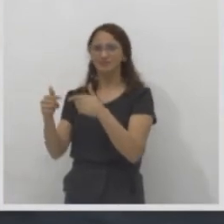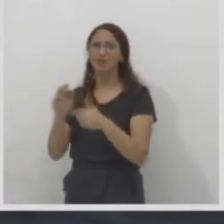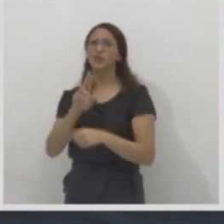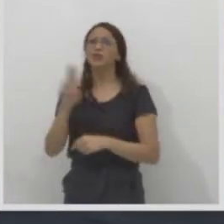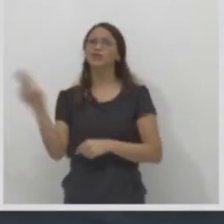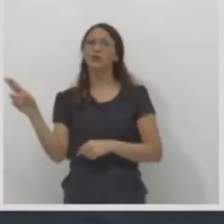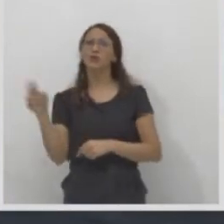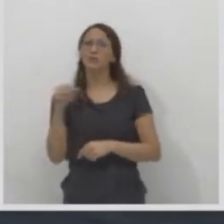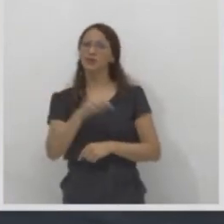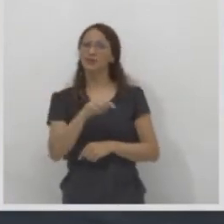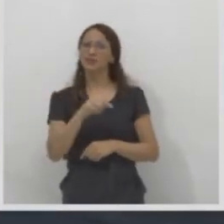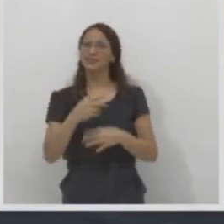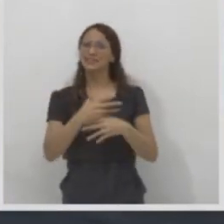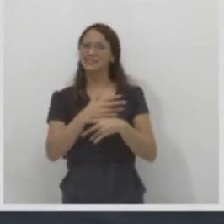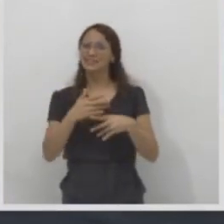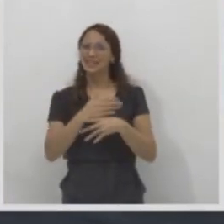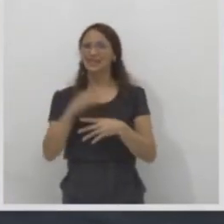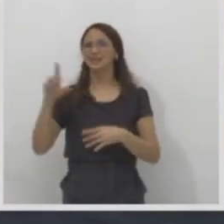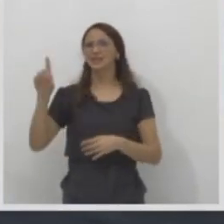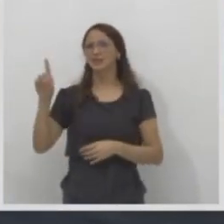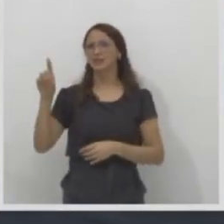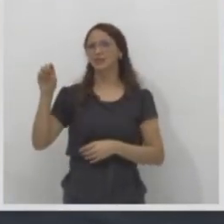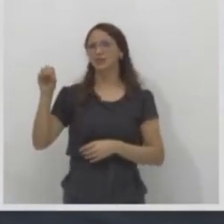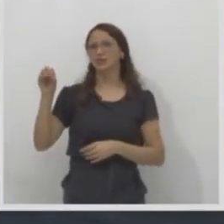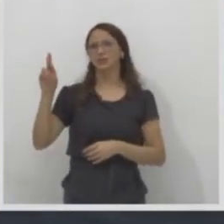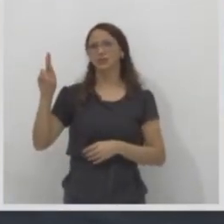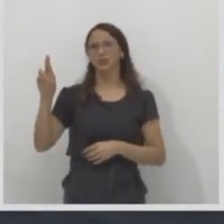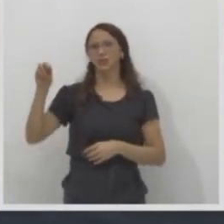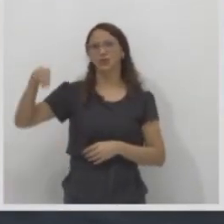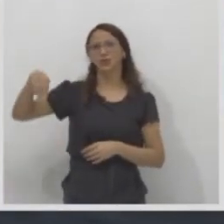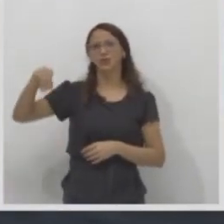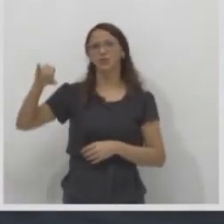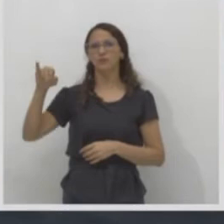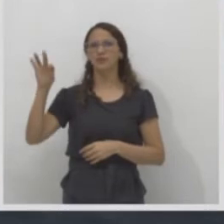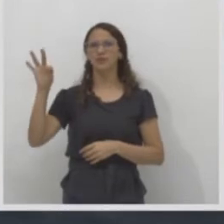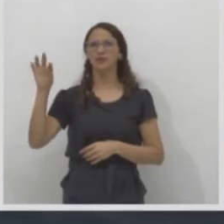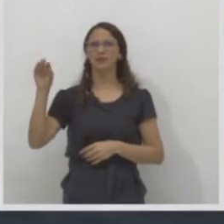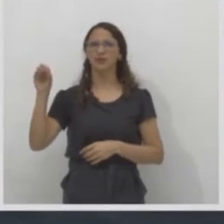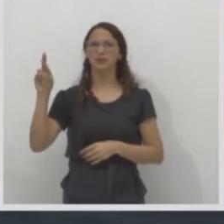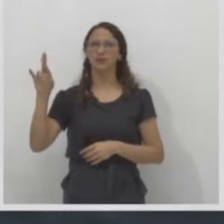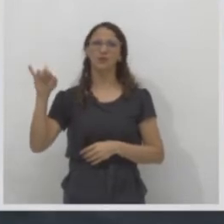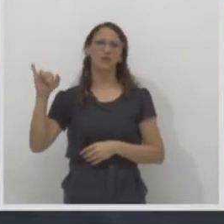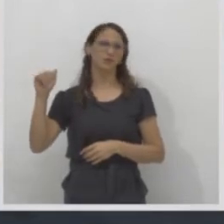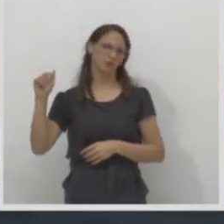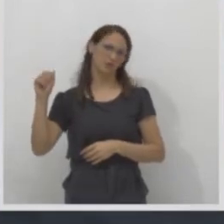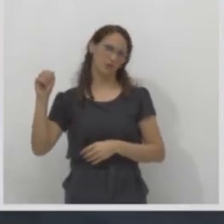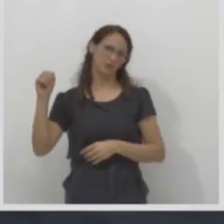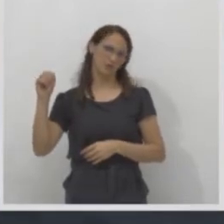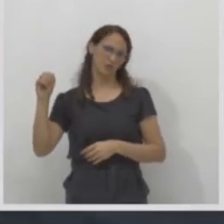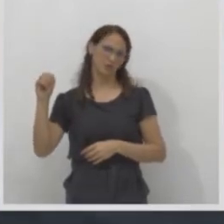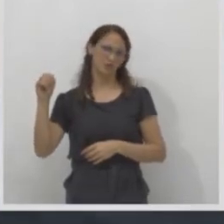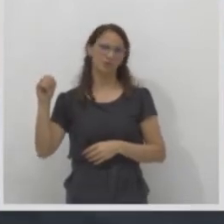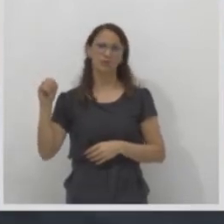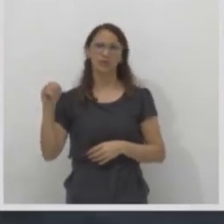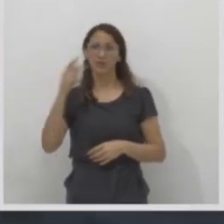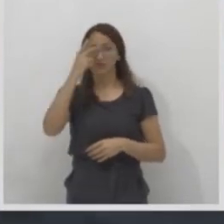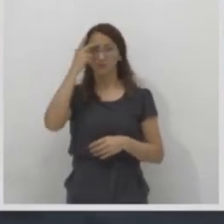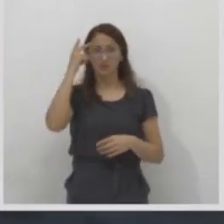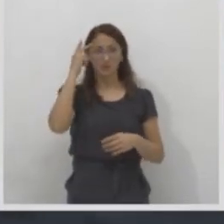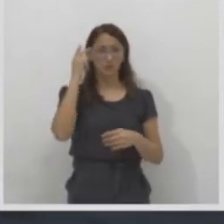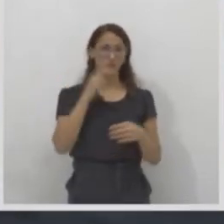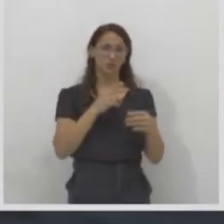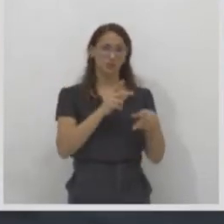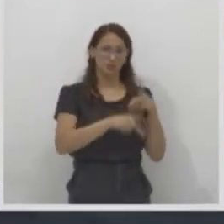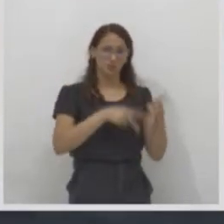O que é uma cidade dormitória, então? Aquela cidade onde a maior parte da população sai durante o dia e só